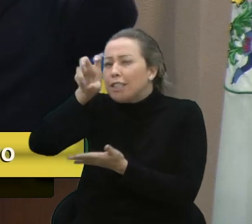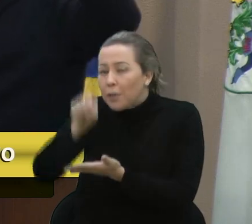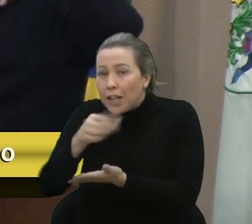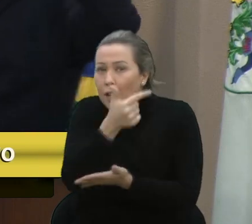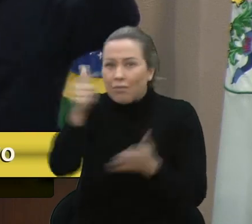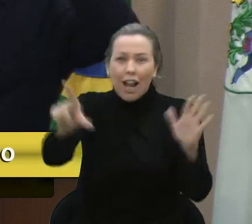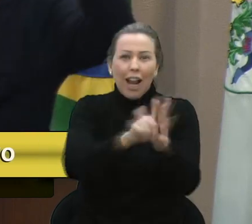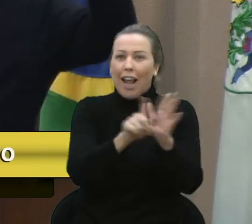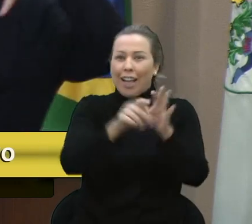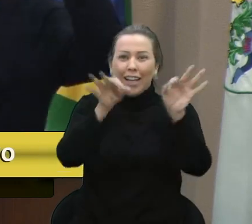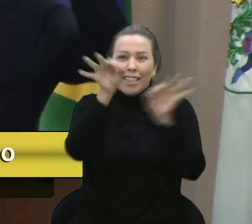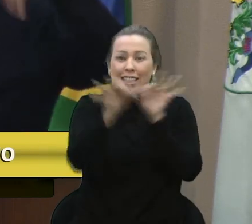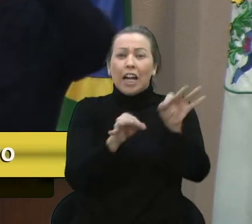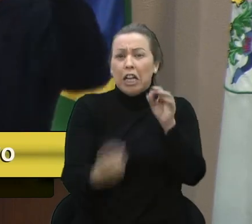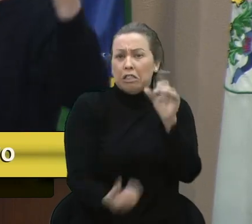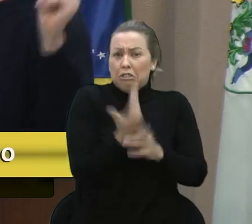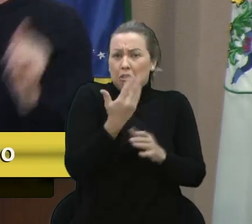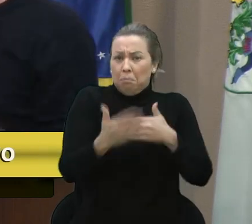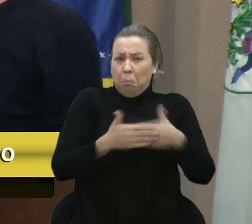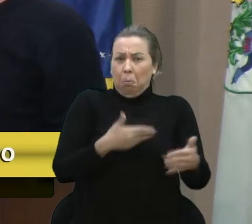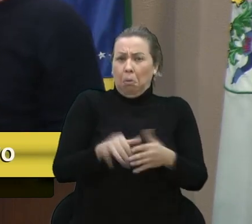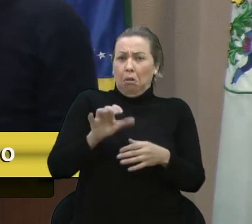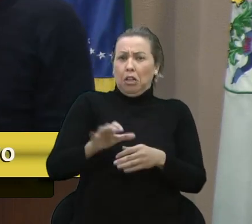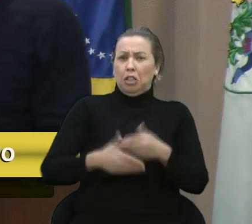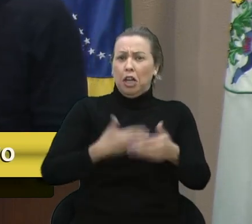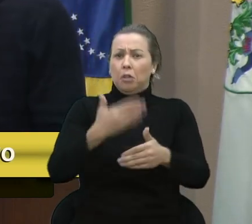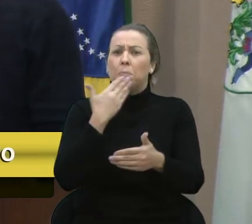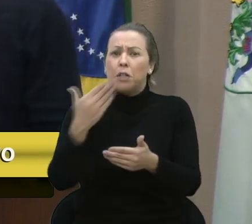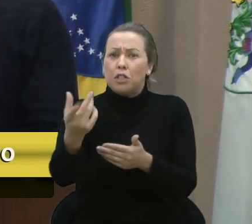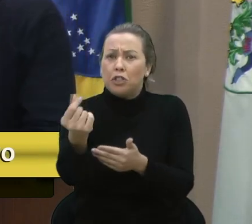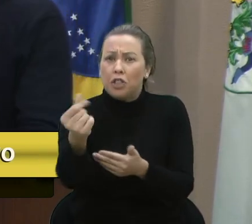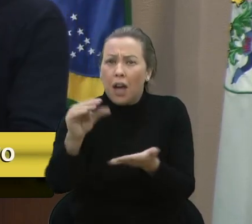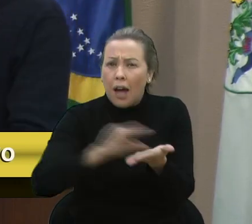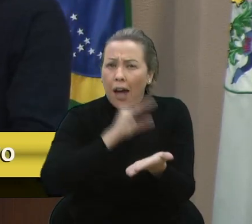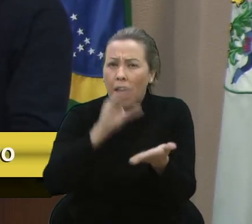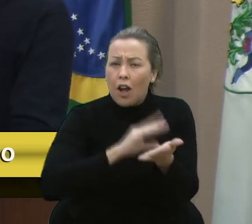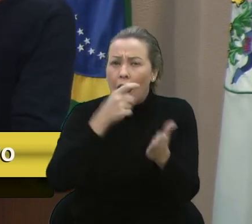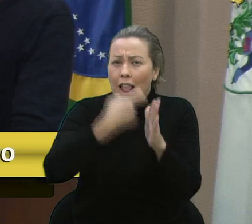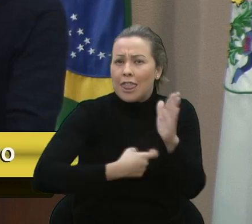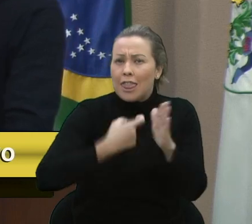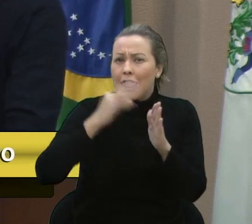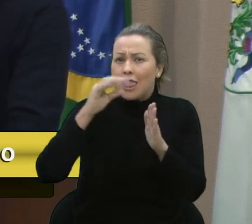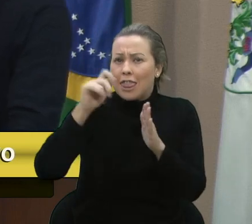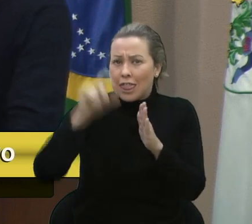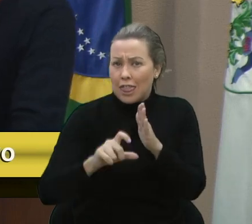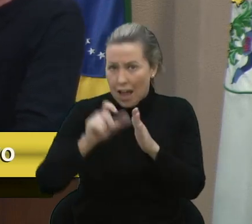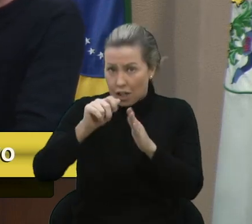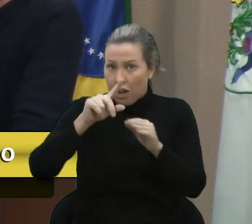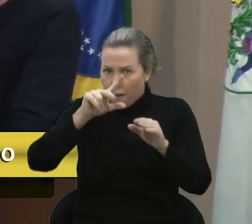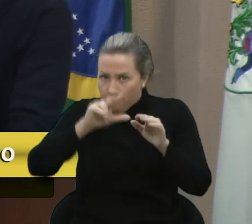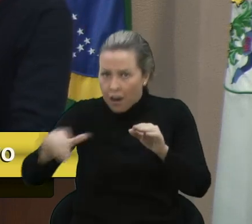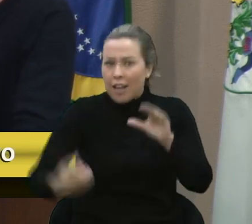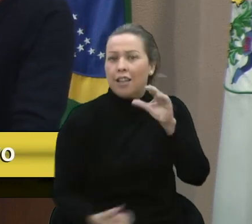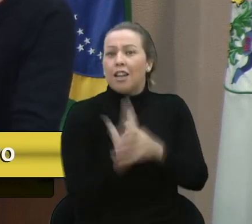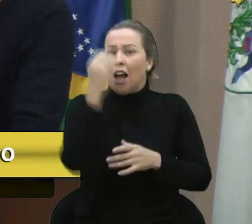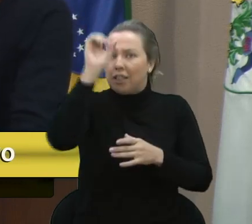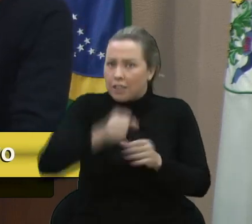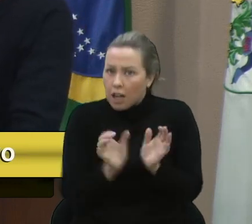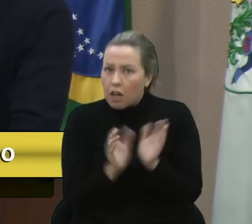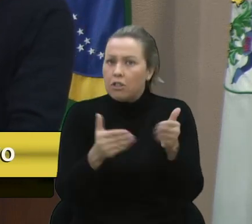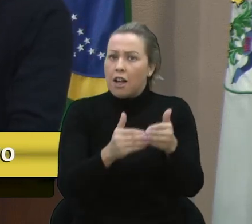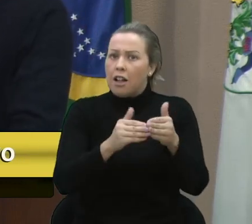lei, eles criam a coisa e assim vai. Então, antes de ser criada essa frente, nós vamos defender